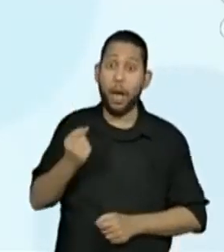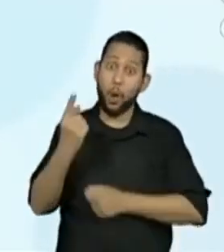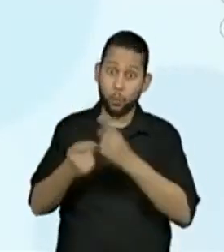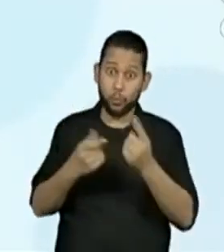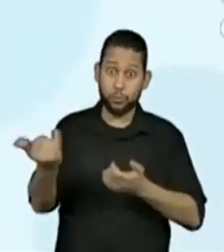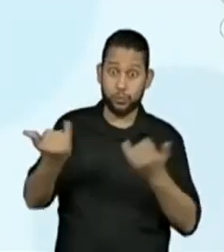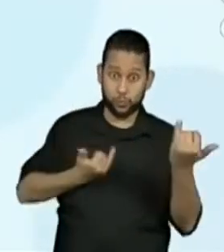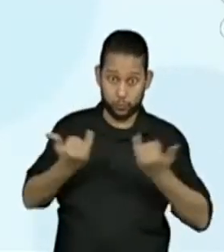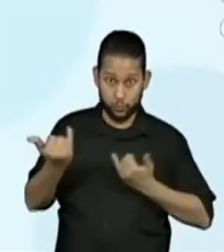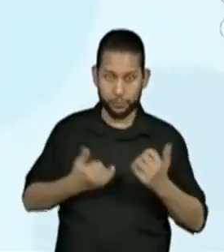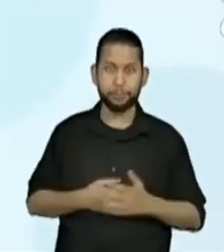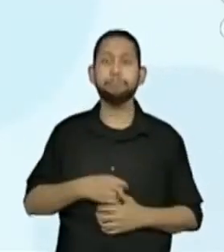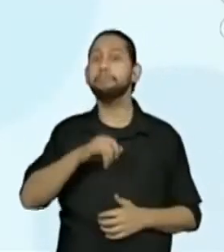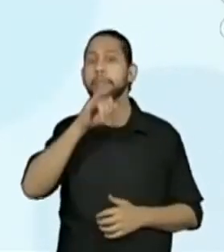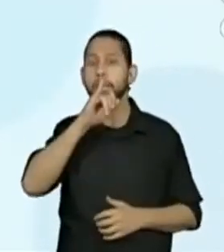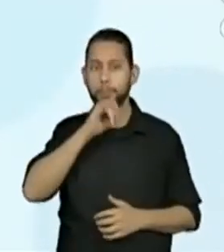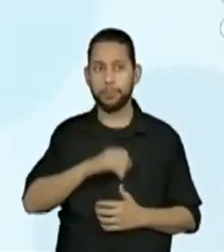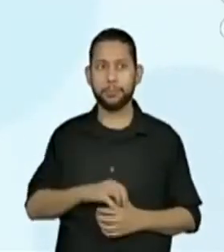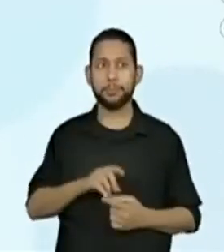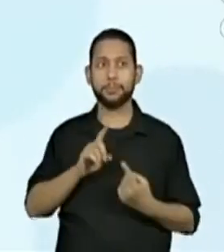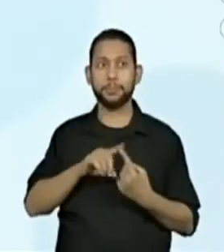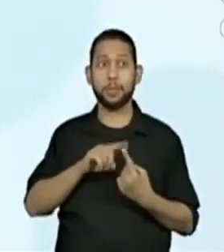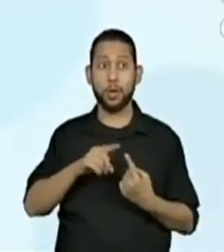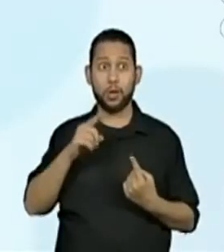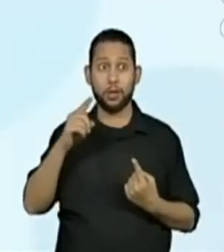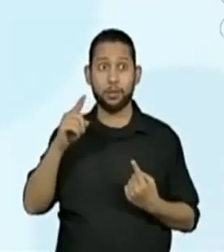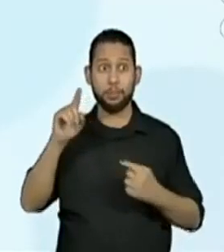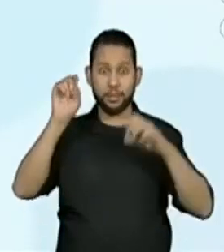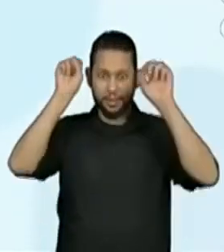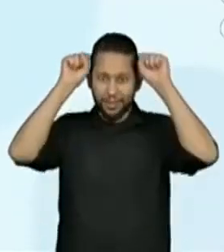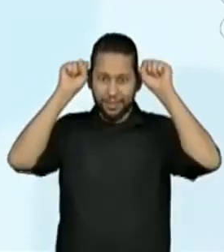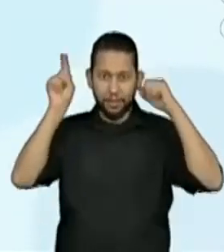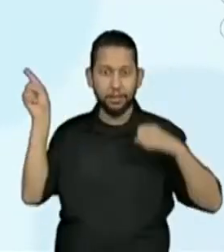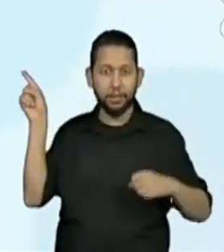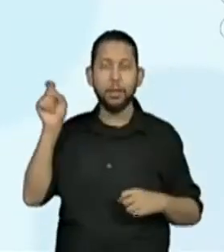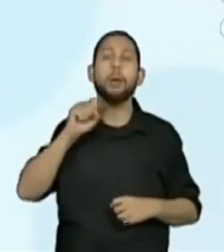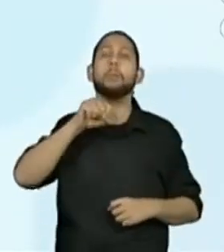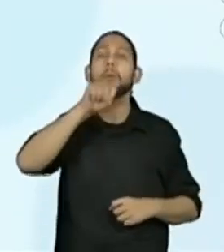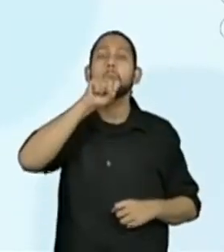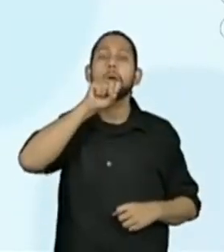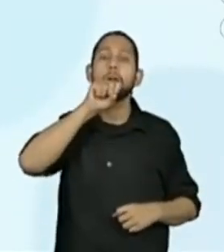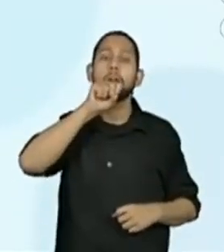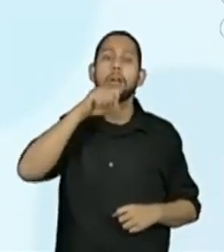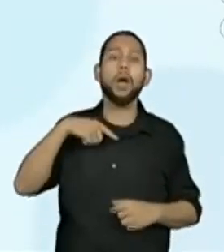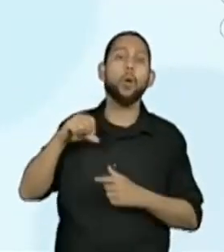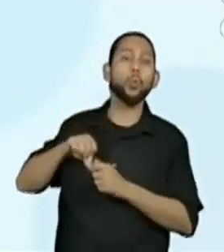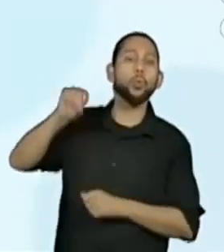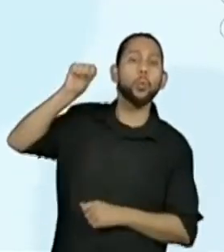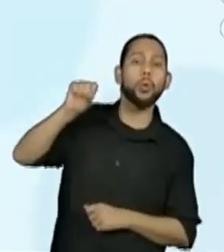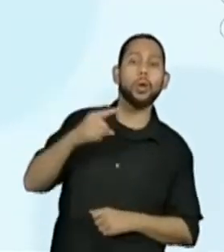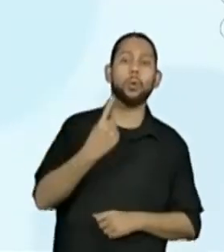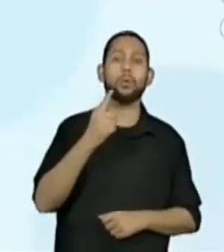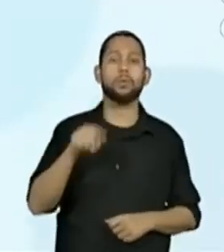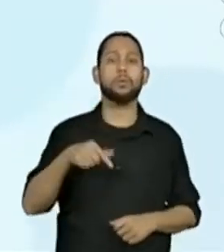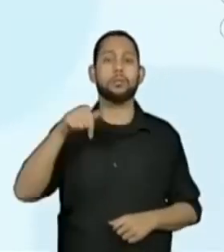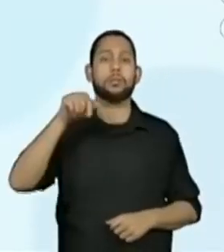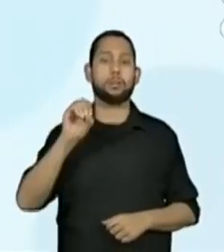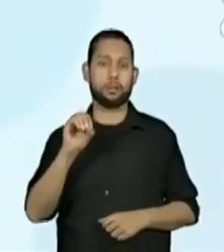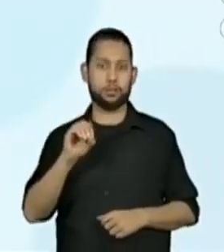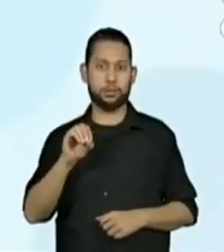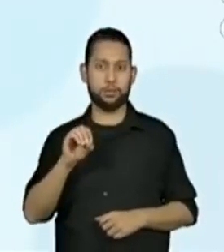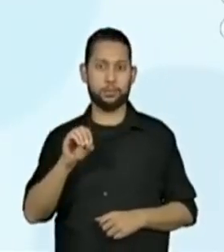Minha mãe tem 1,70. A minha irmã